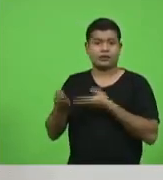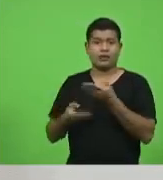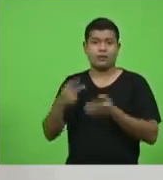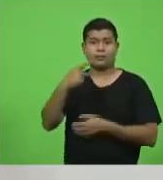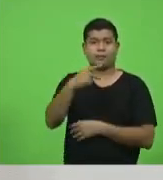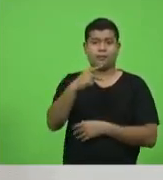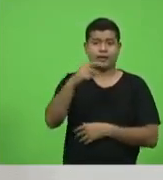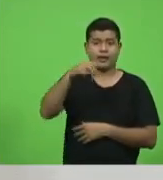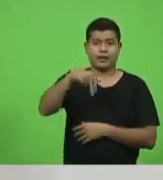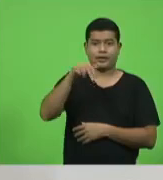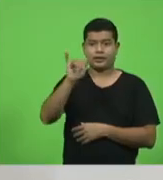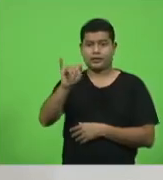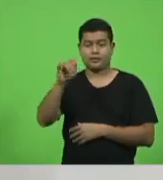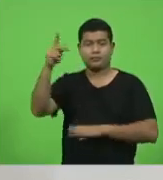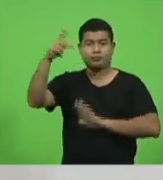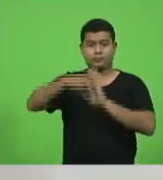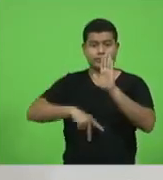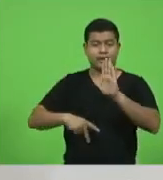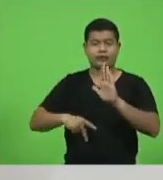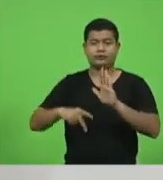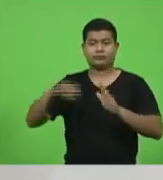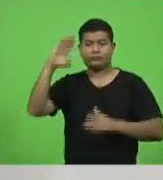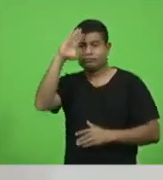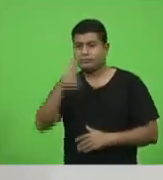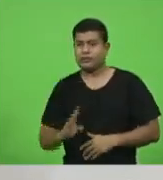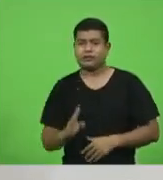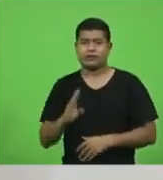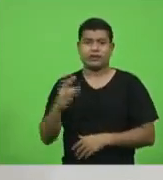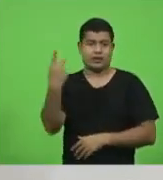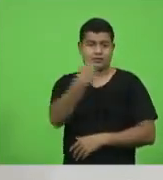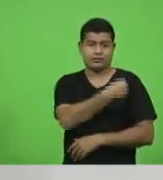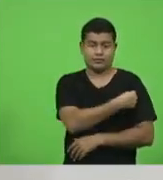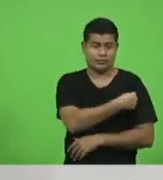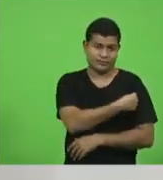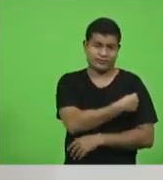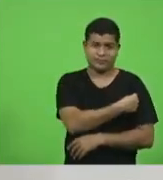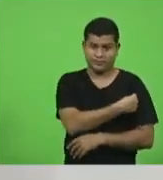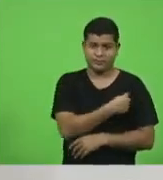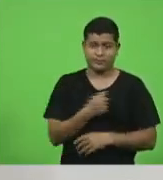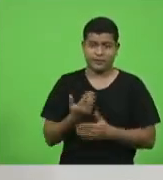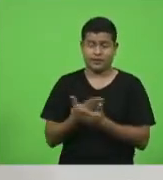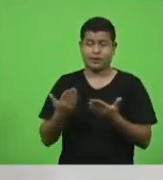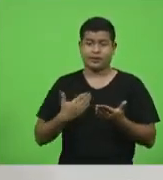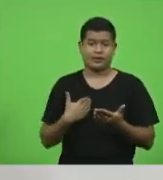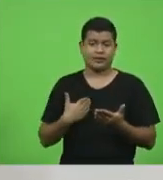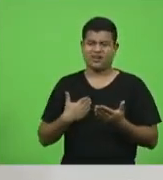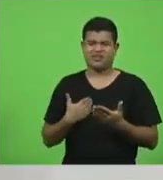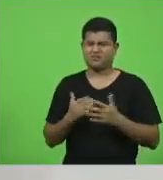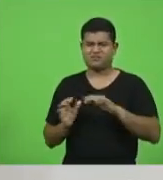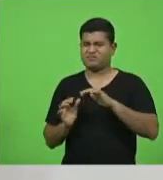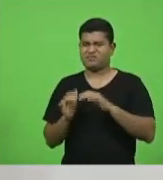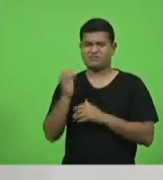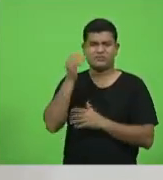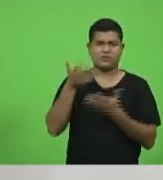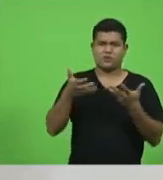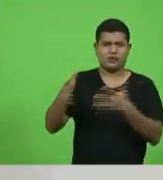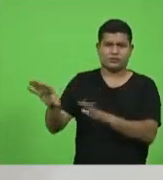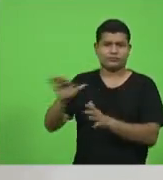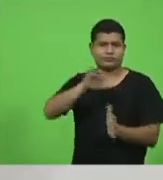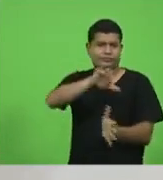de imunização deixando de lado essa perspectiva de uma parceria com a Itália ou com outros países